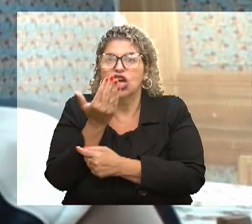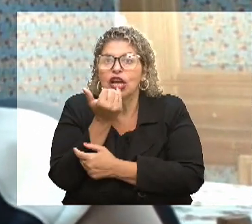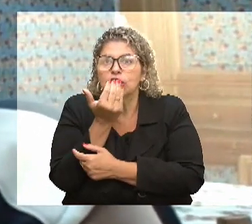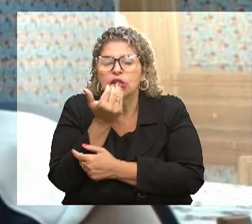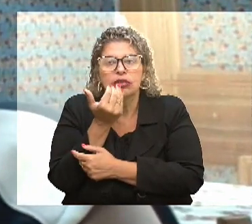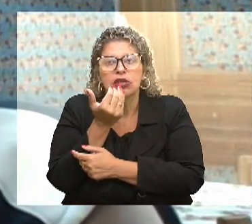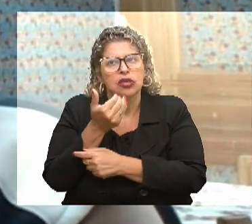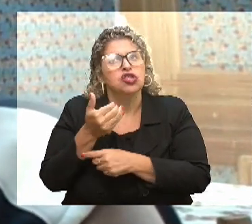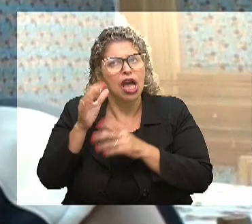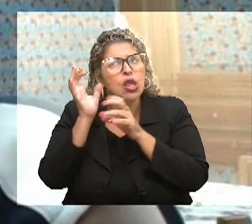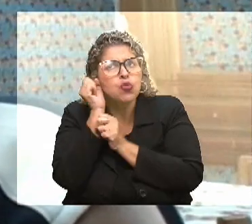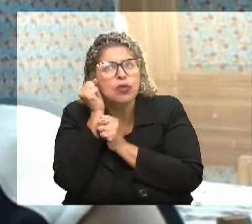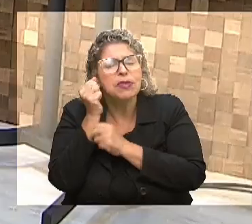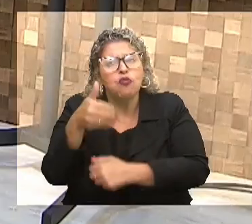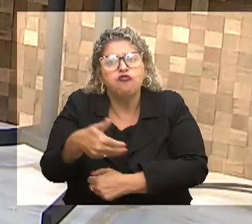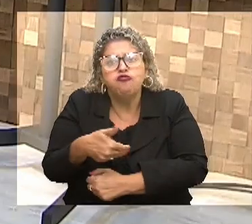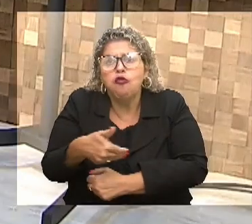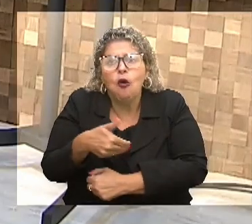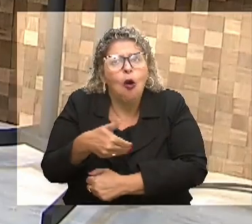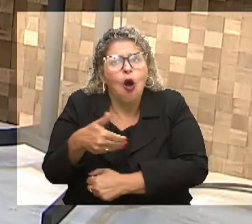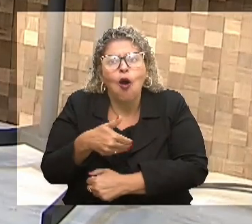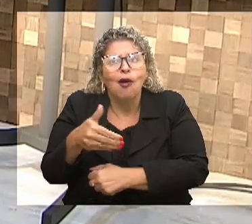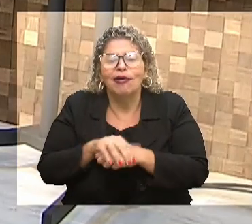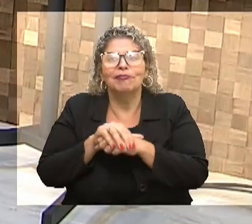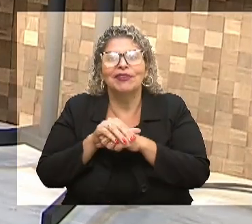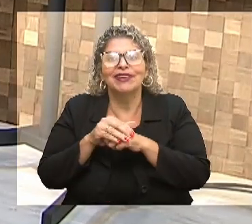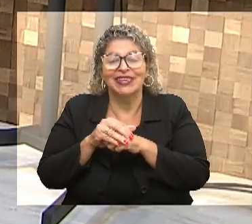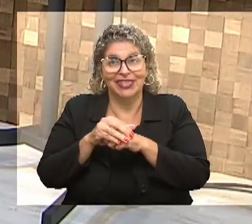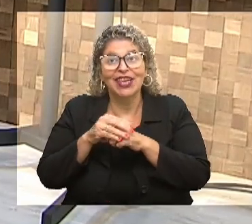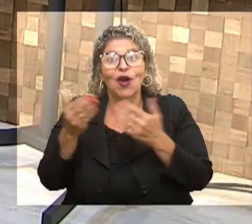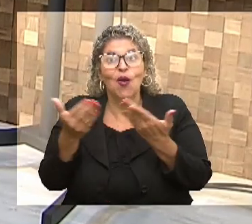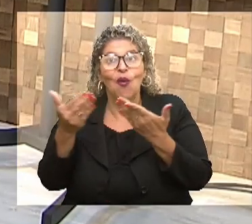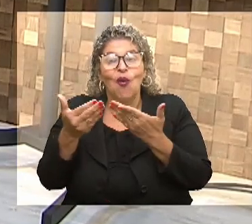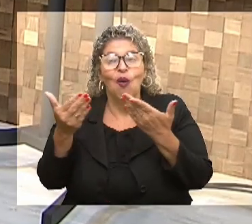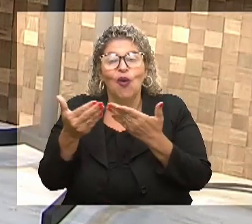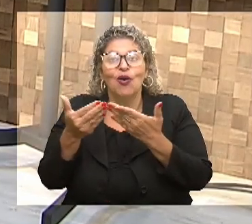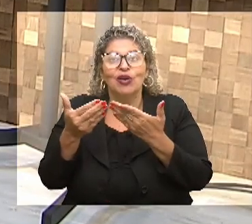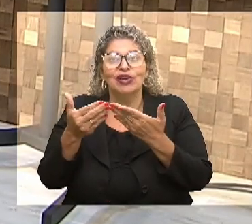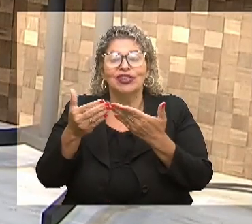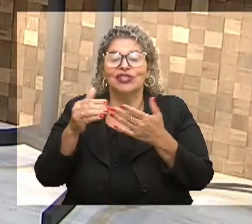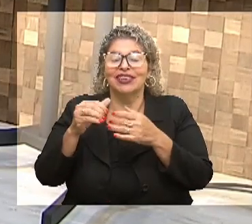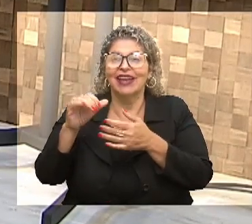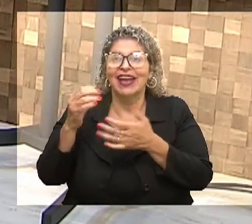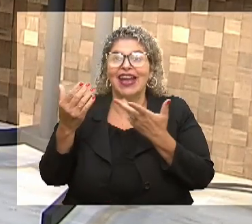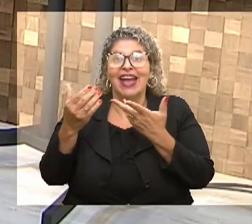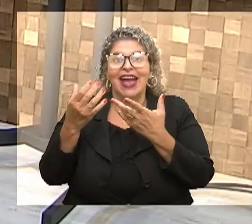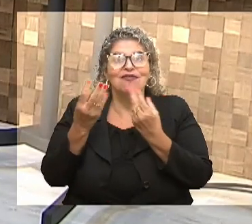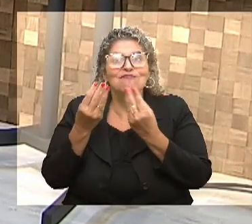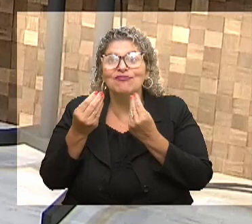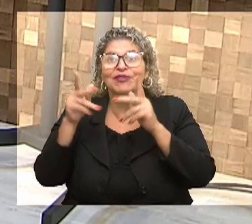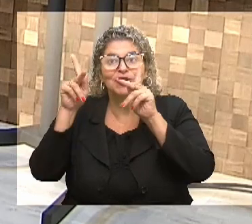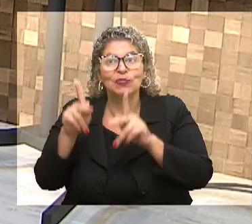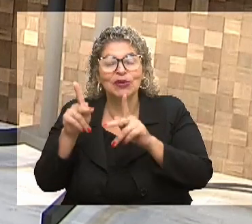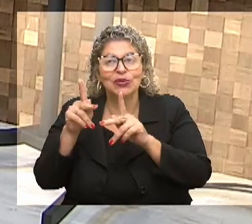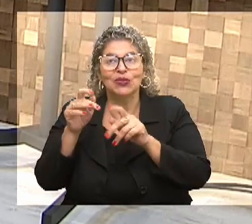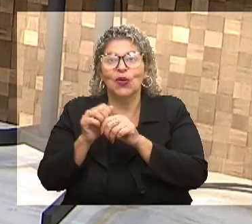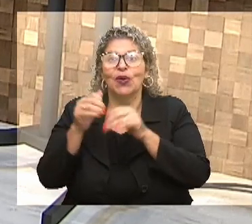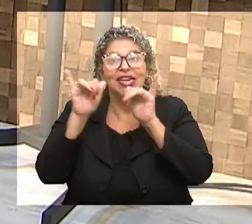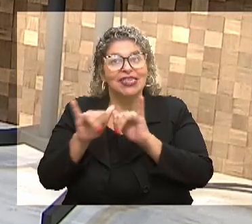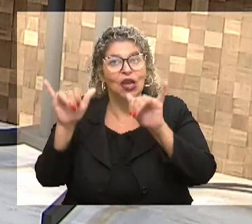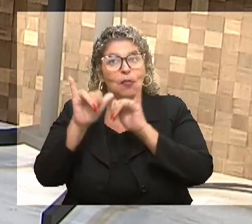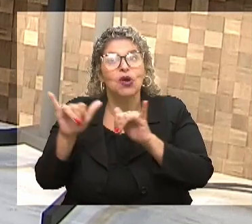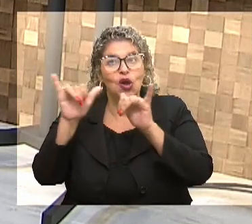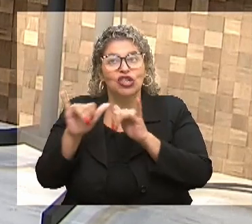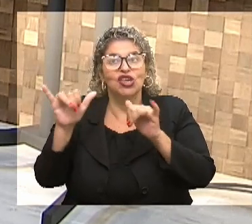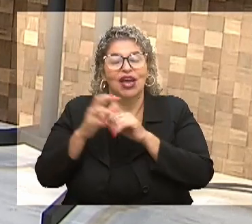nós íamos dormir com fome. Então, o Amparaí é um carro-chefe junto com outras mãos, né? é que temos o nosso projeto?